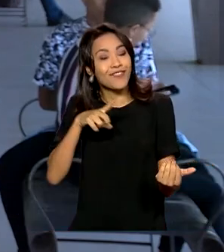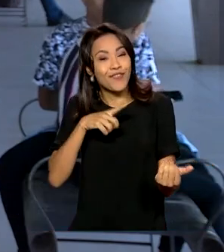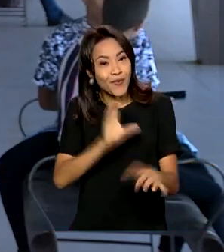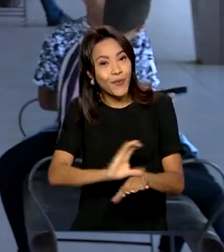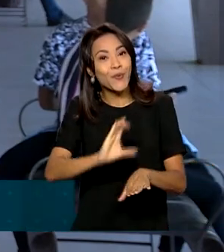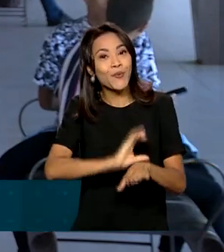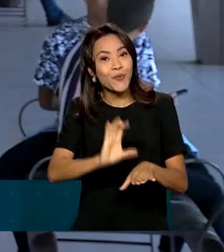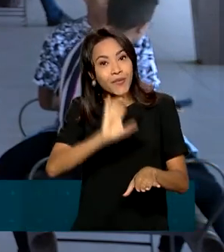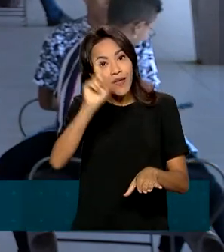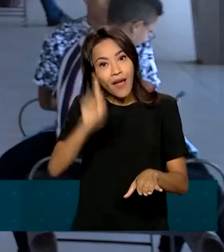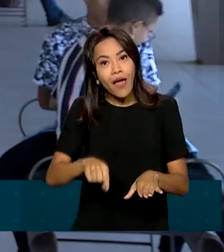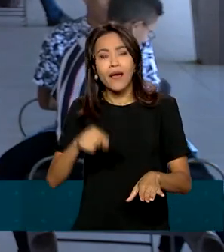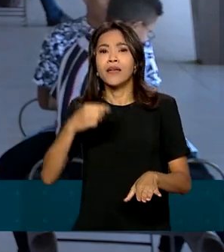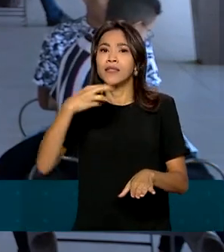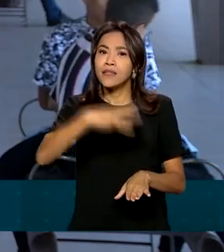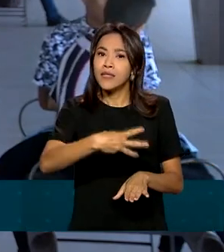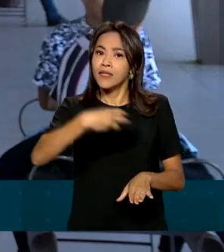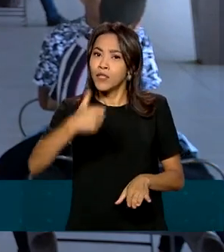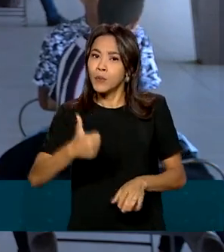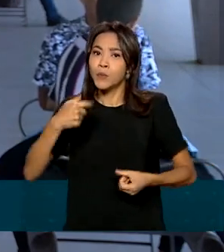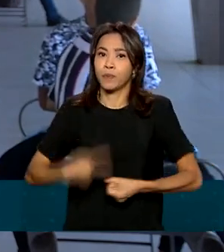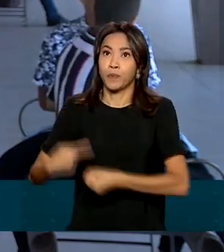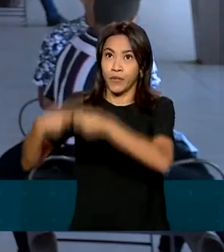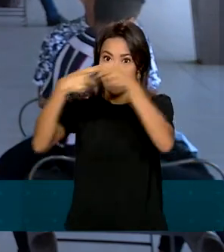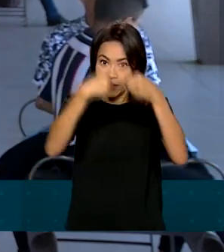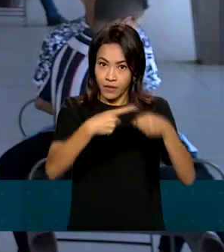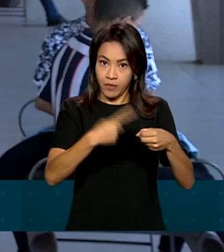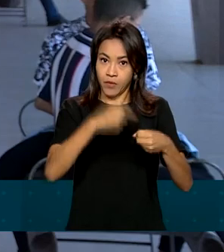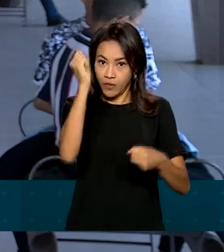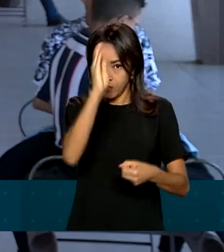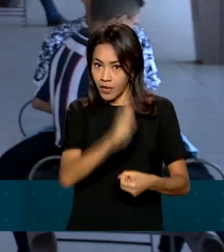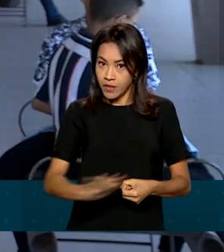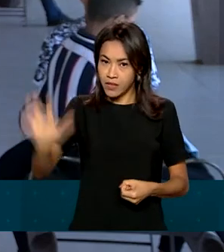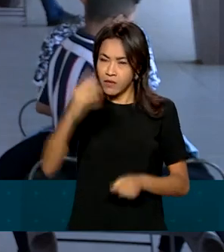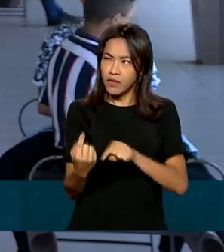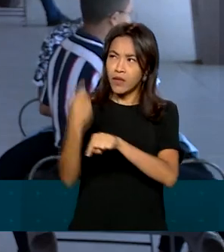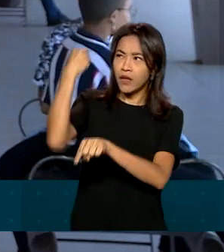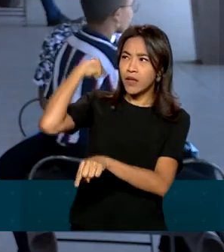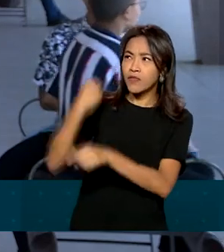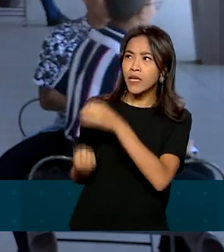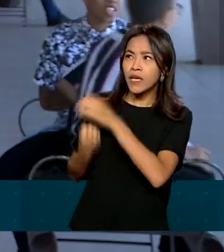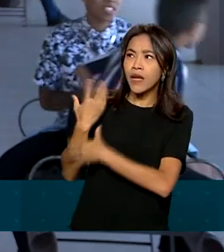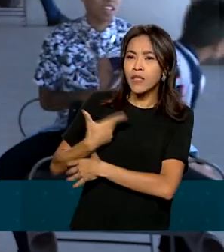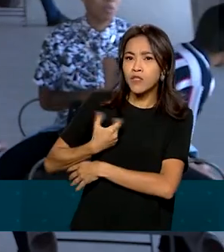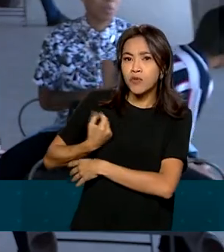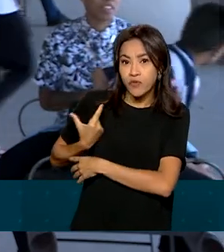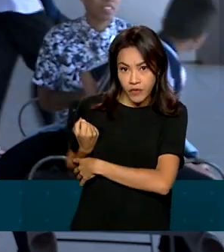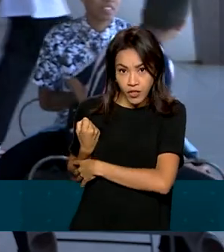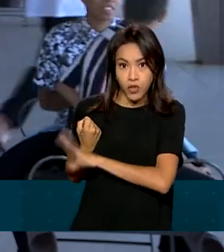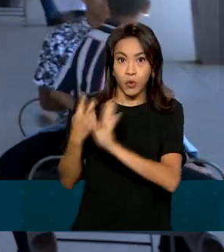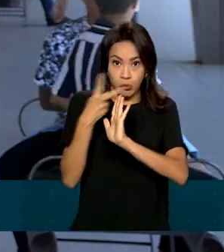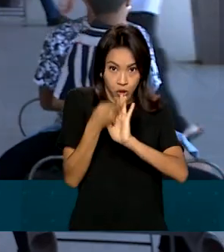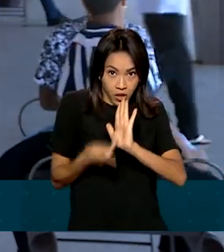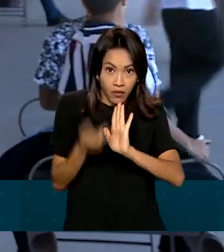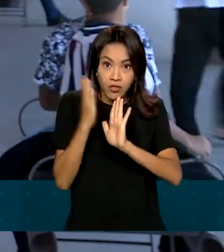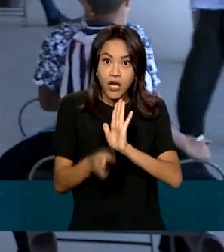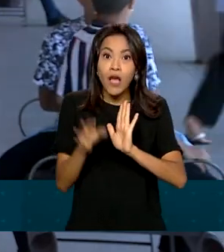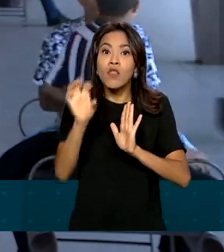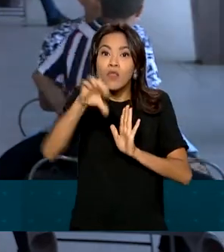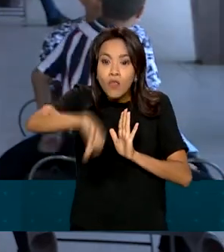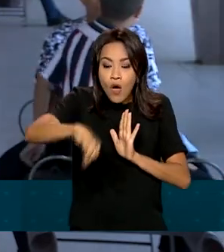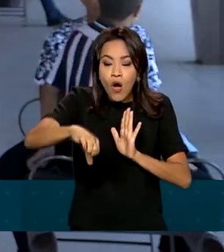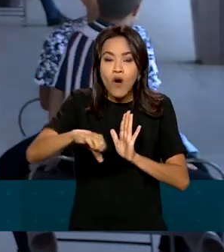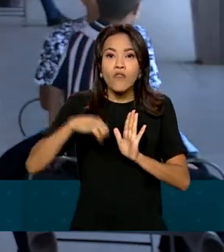que é realizada em 31 municípios. Desde que foi criado em 2020, o projeto já lançou nove editais